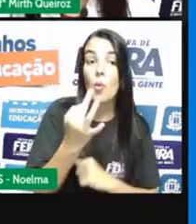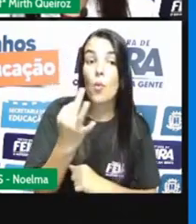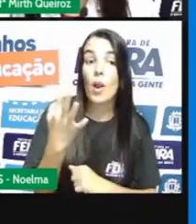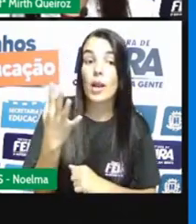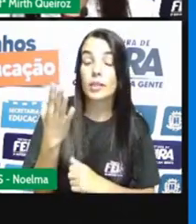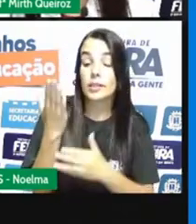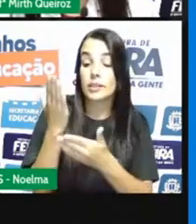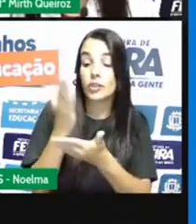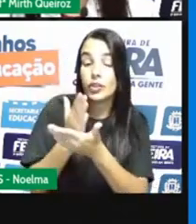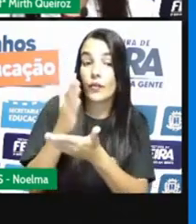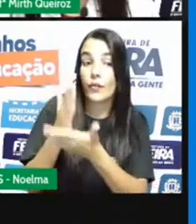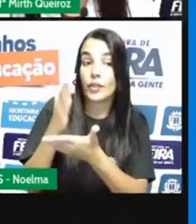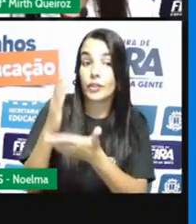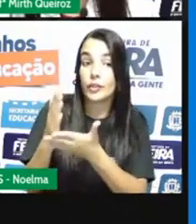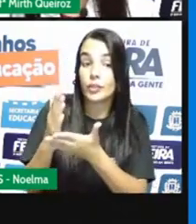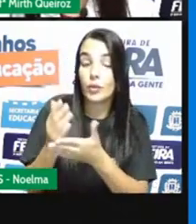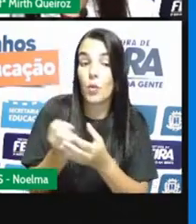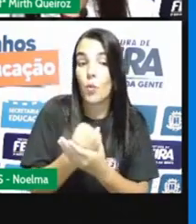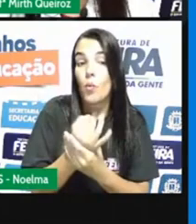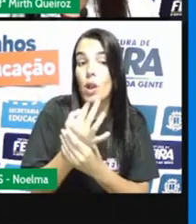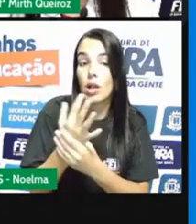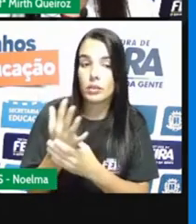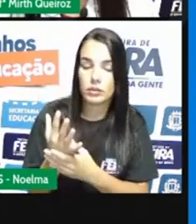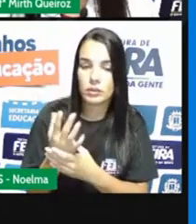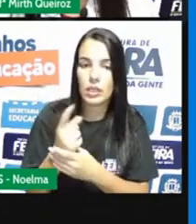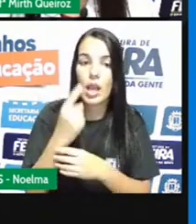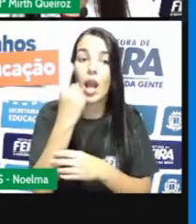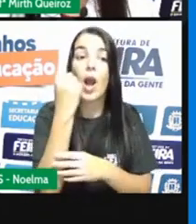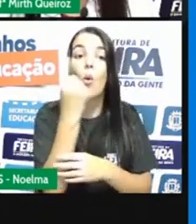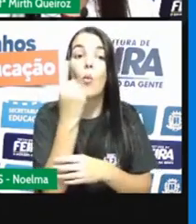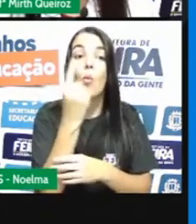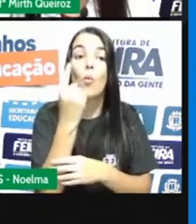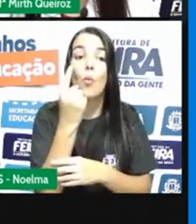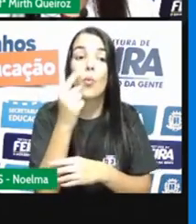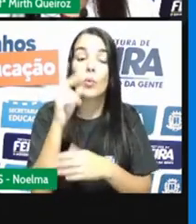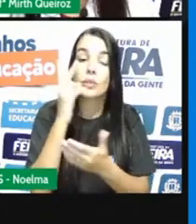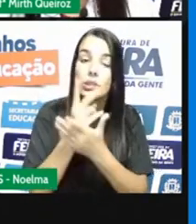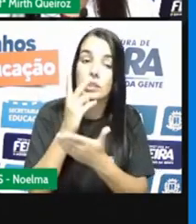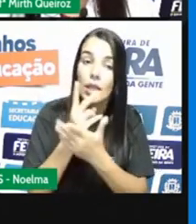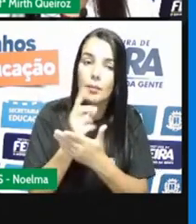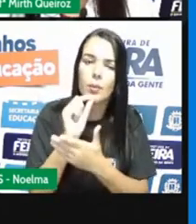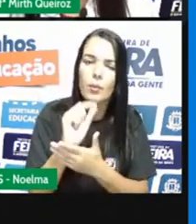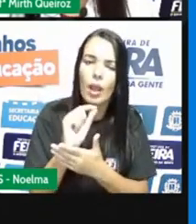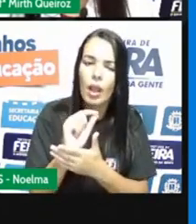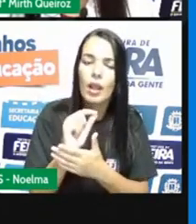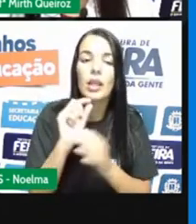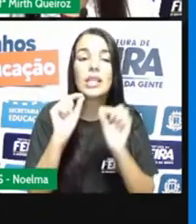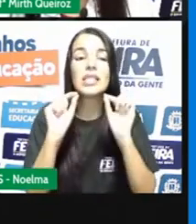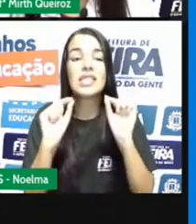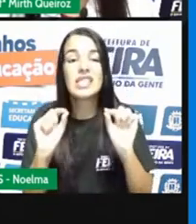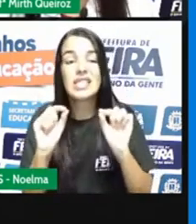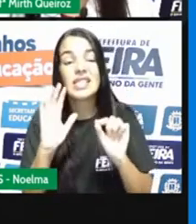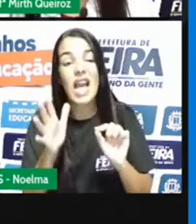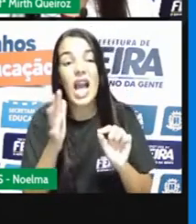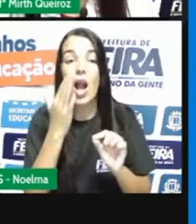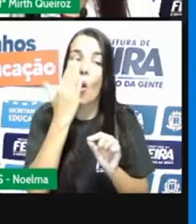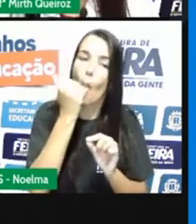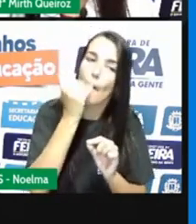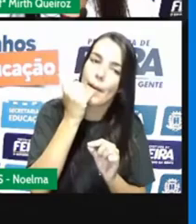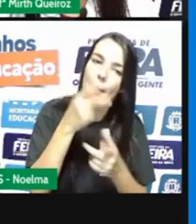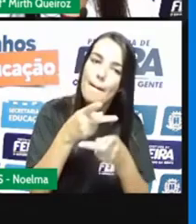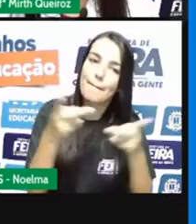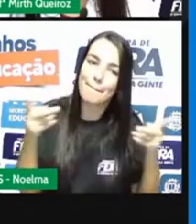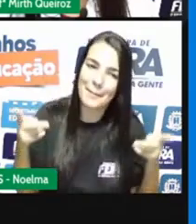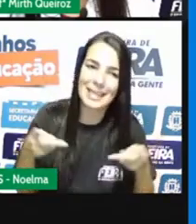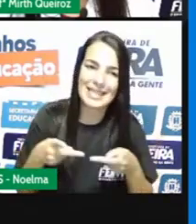E o um é qual a parte que está sendo aí estudada, certo? Então, nós temos um de